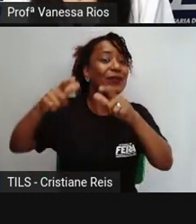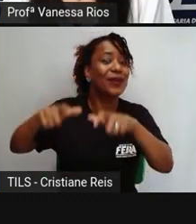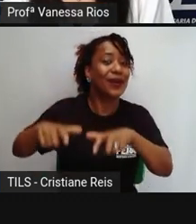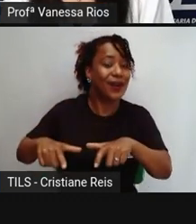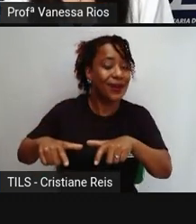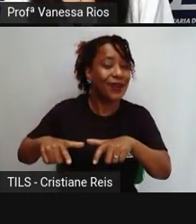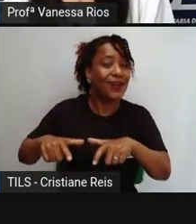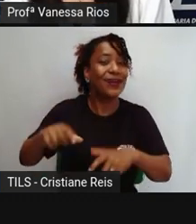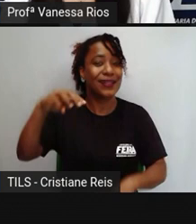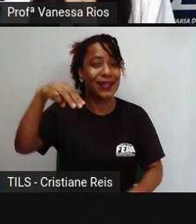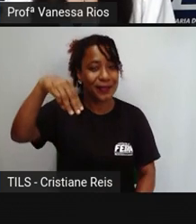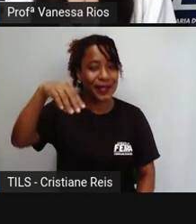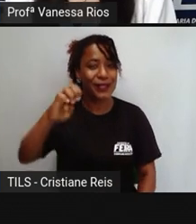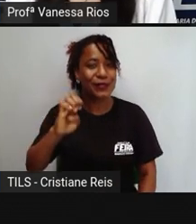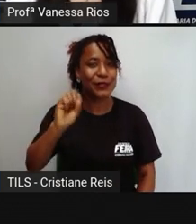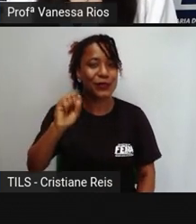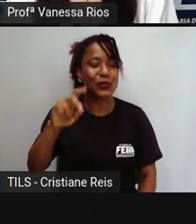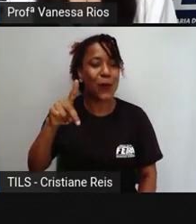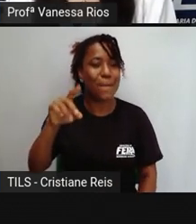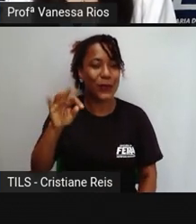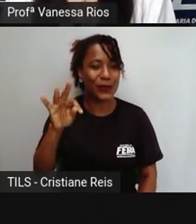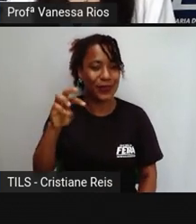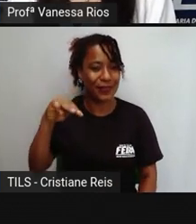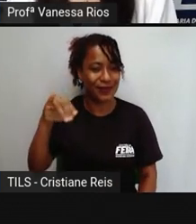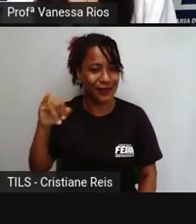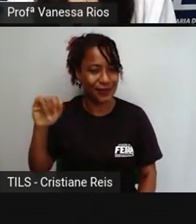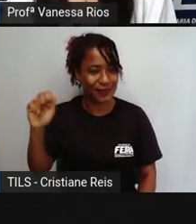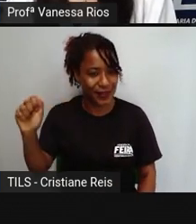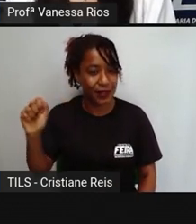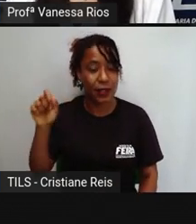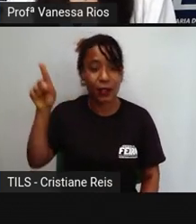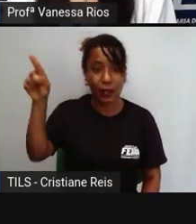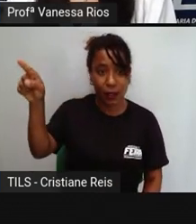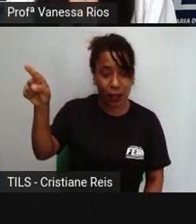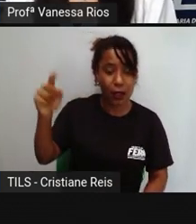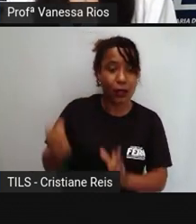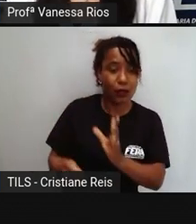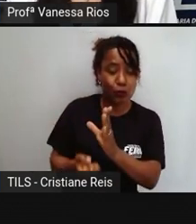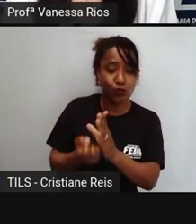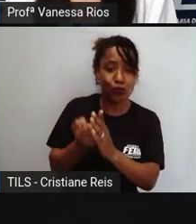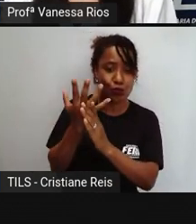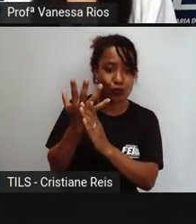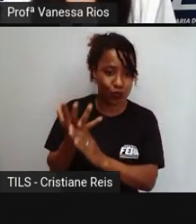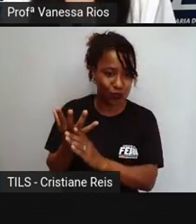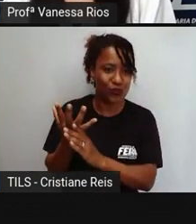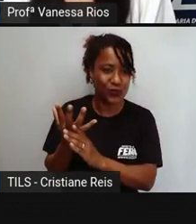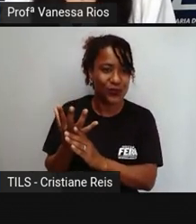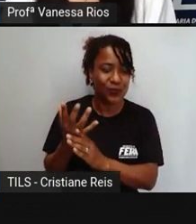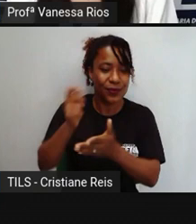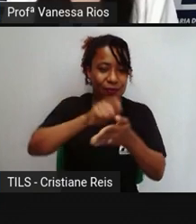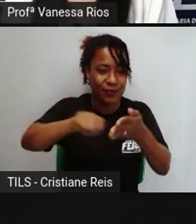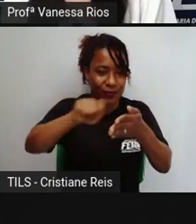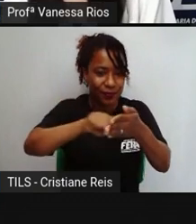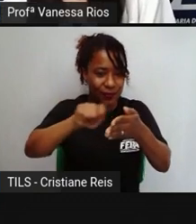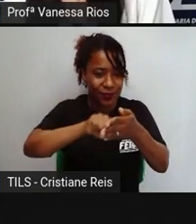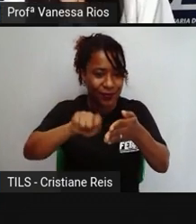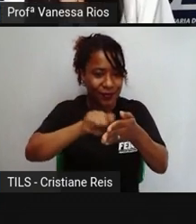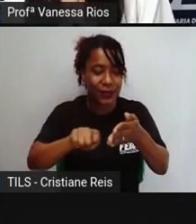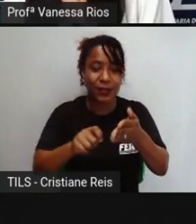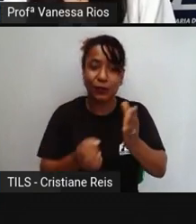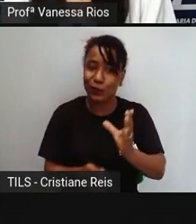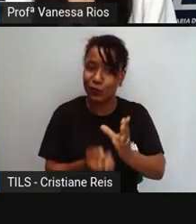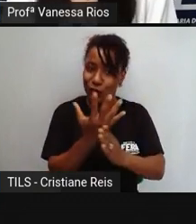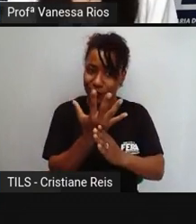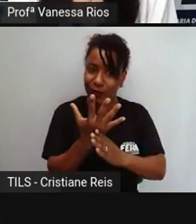Mesopotâmia, né, o início da escrita, são onde se datam aí os registros escritos, ou do surgimento da